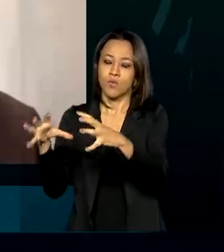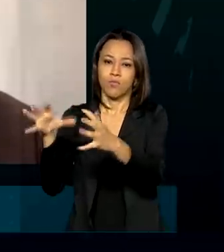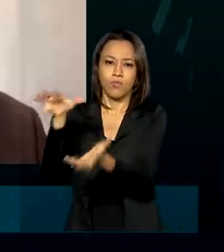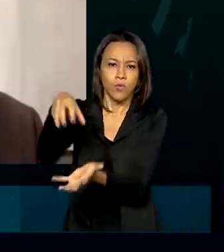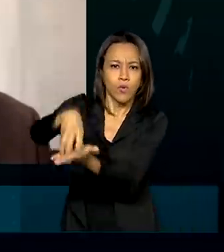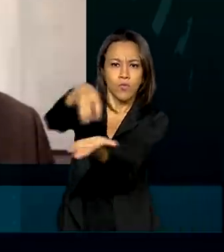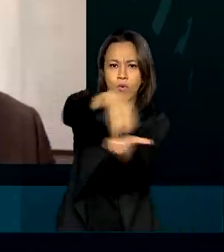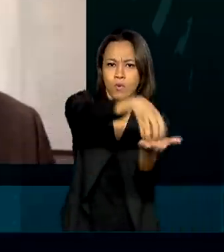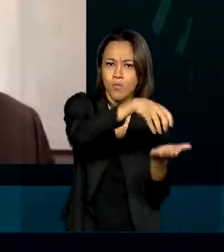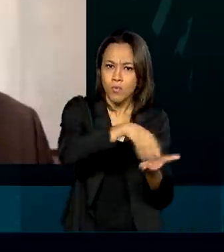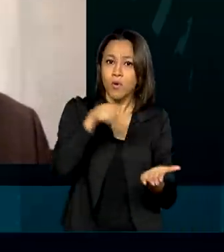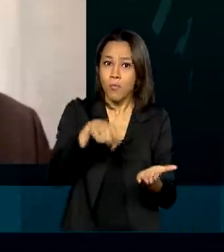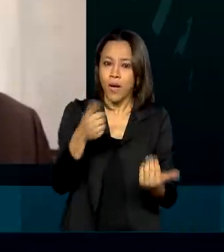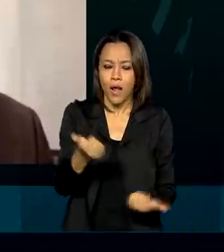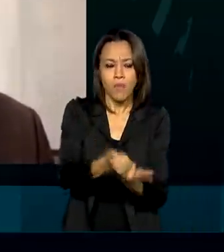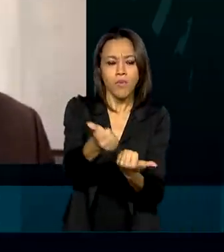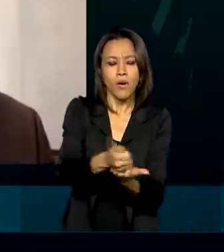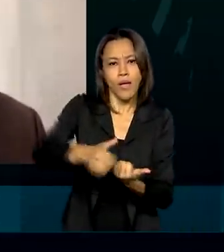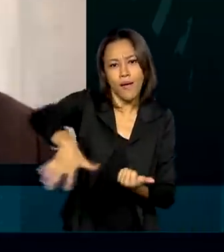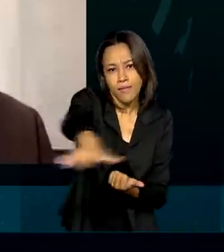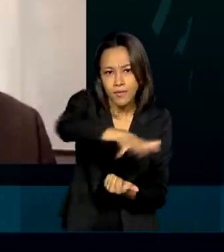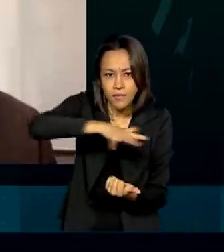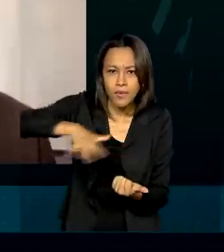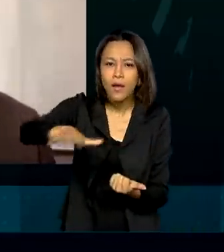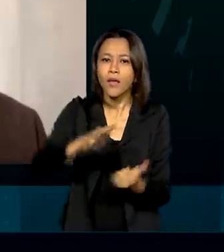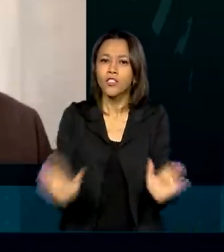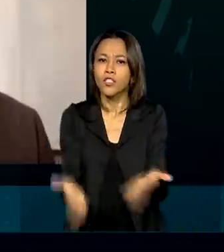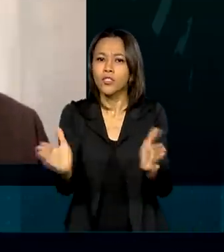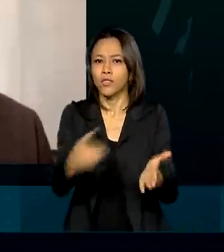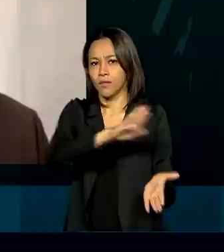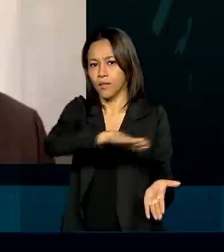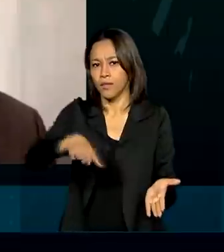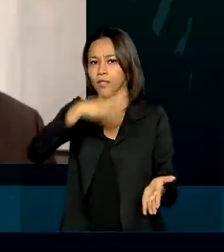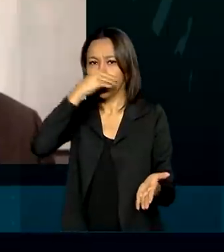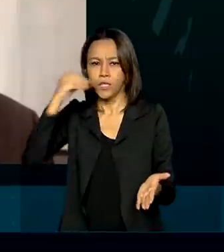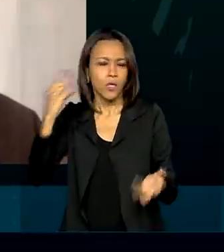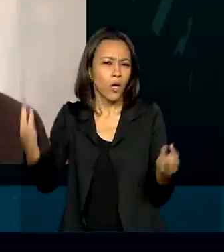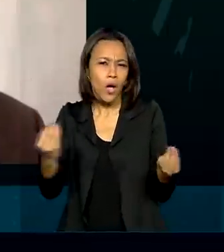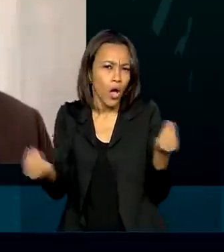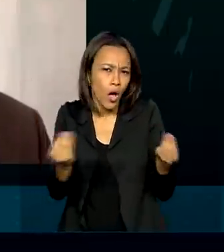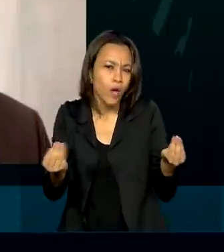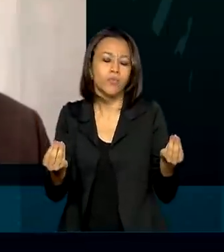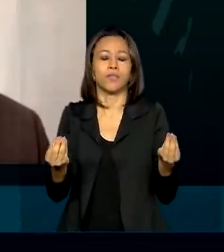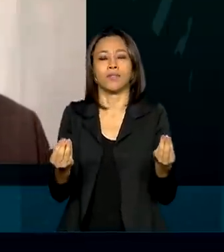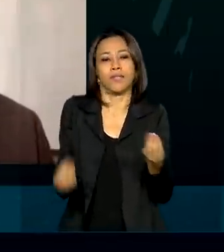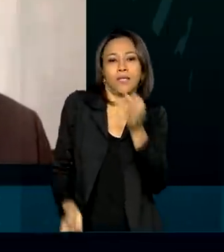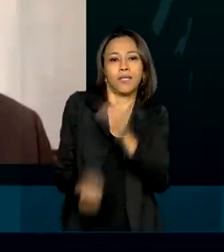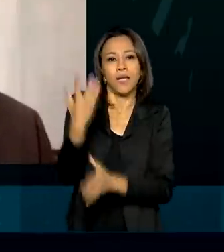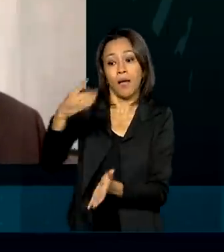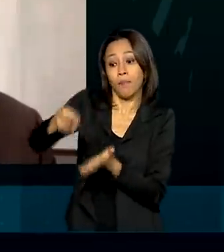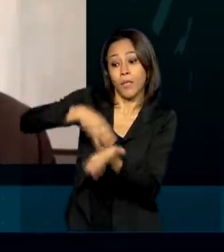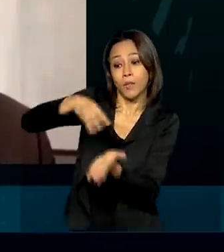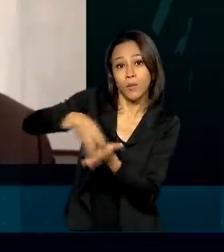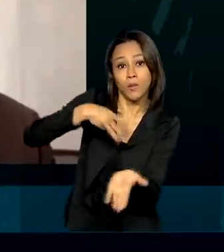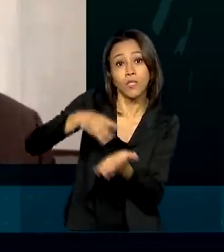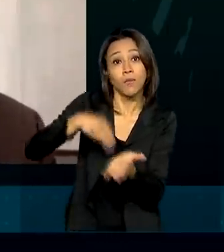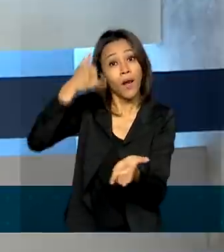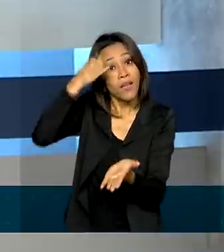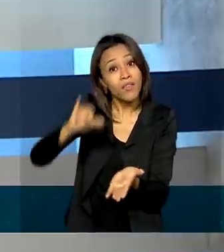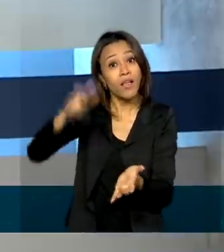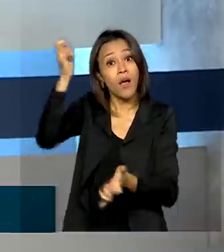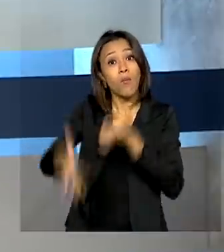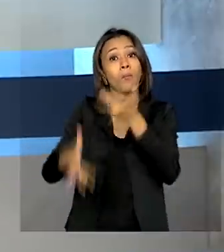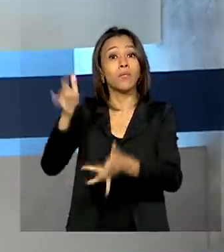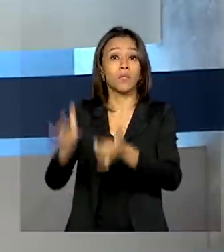Redução da Letalidade Infanto-Juvenil em Território Nacional, através do desenvolvimento de metodologia para a redução da evasão escolar.